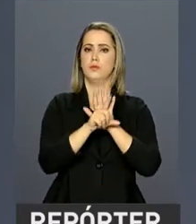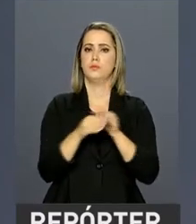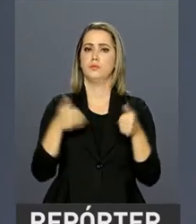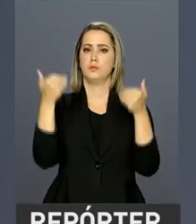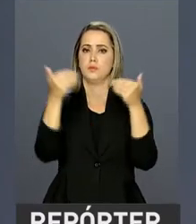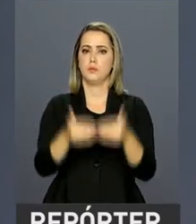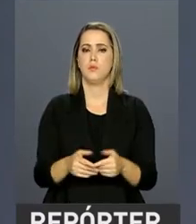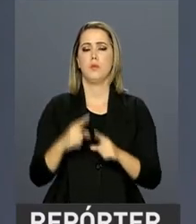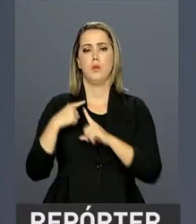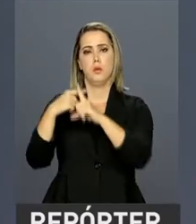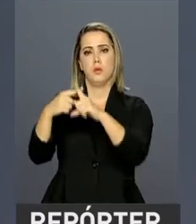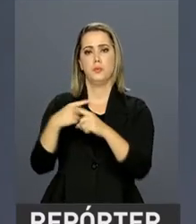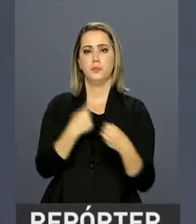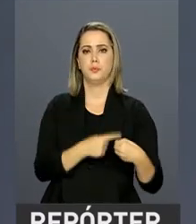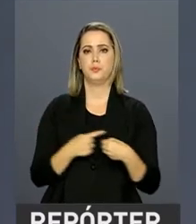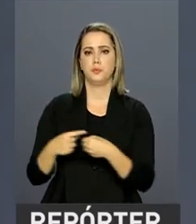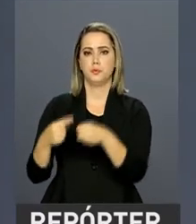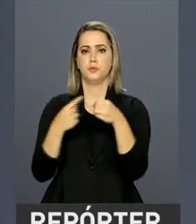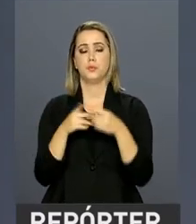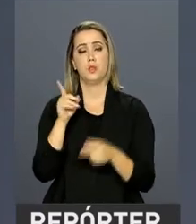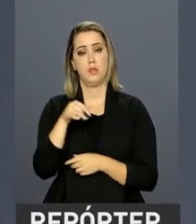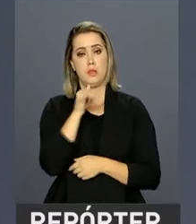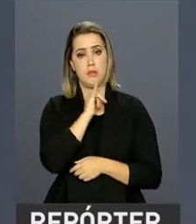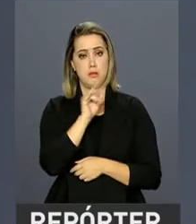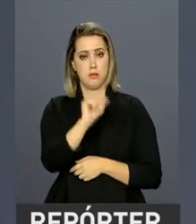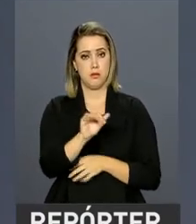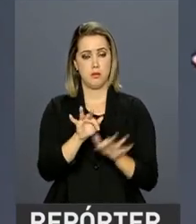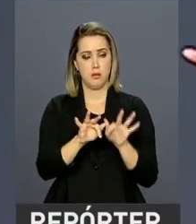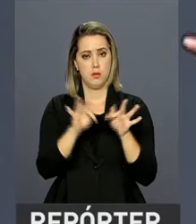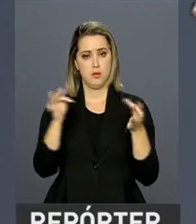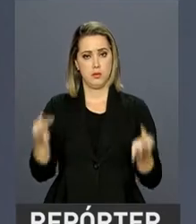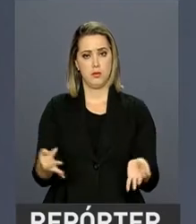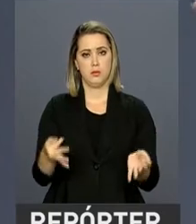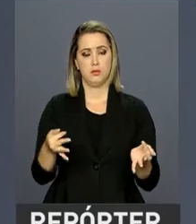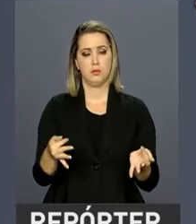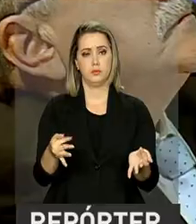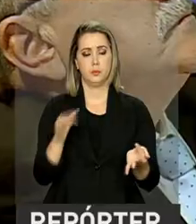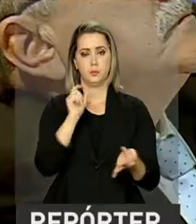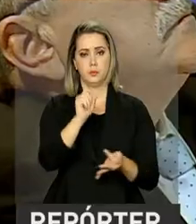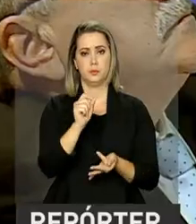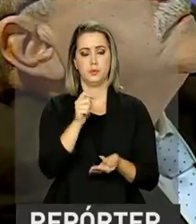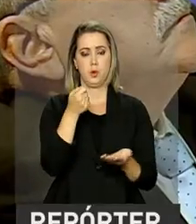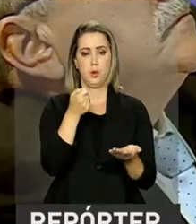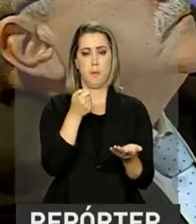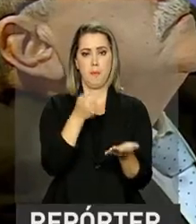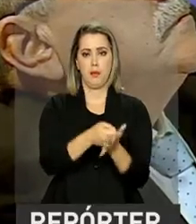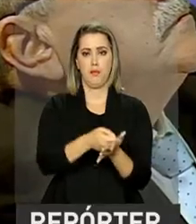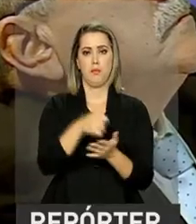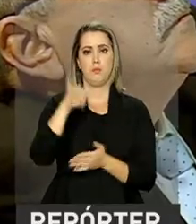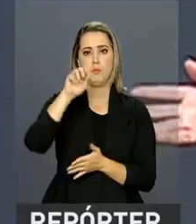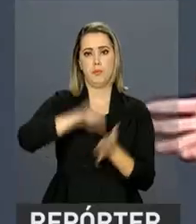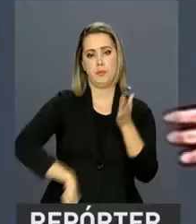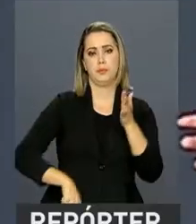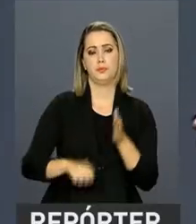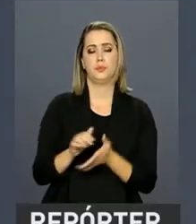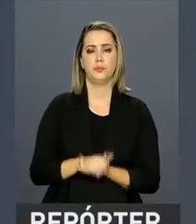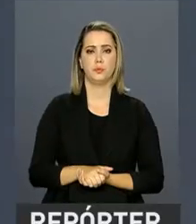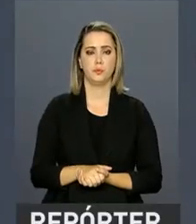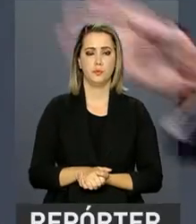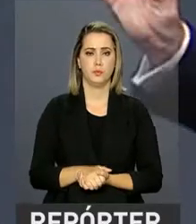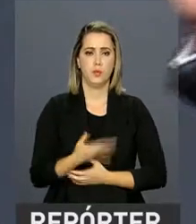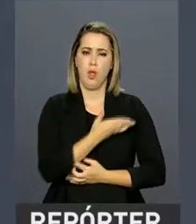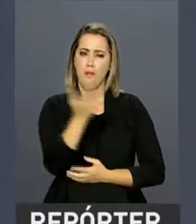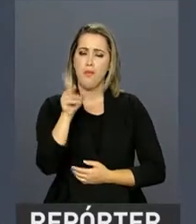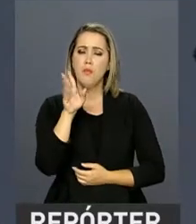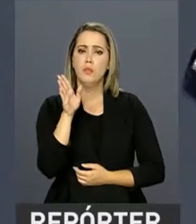impacto positivo nos municípios, como a simplificação do sistema de cobrança de impostos. Quando você fala